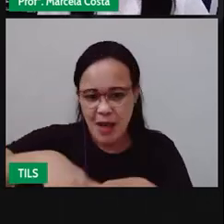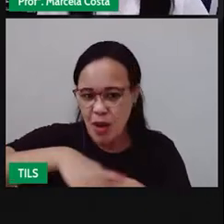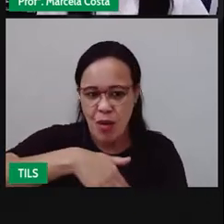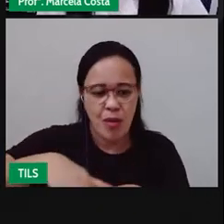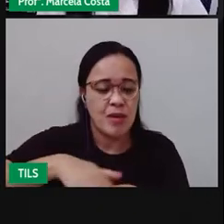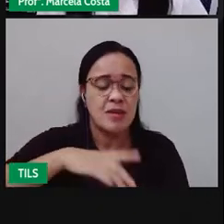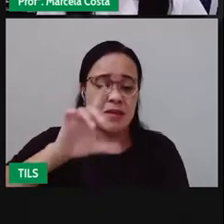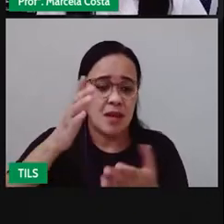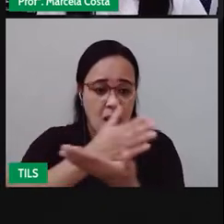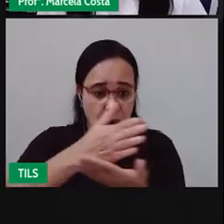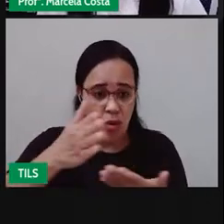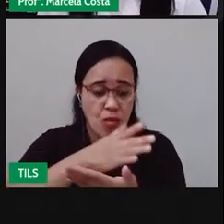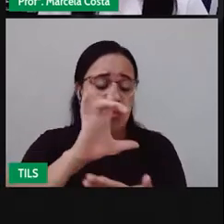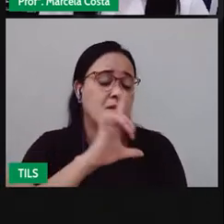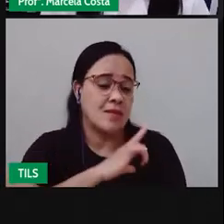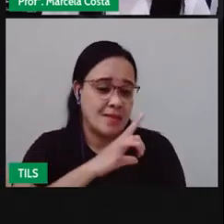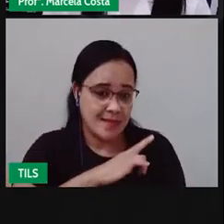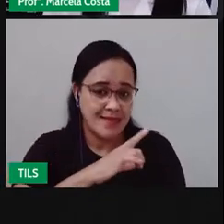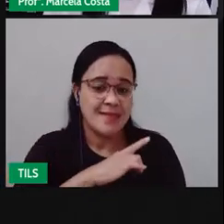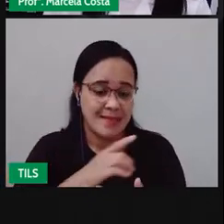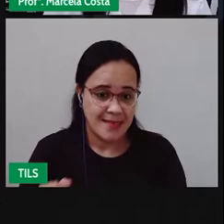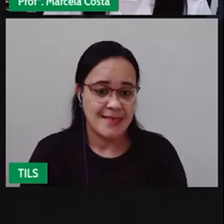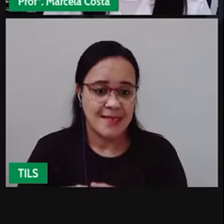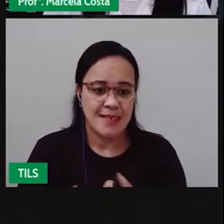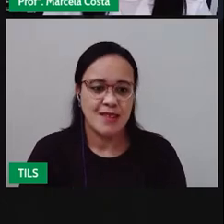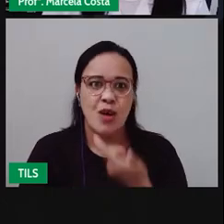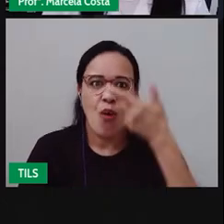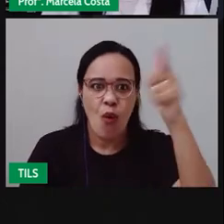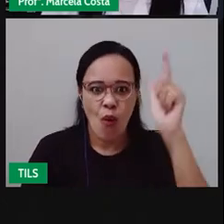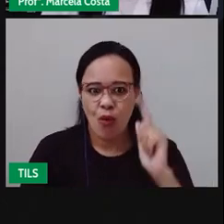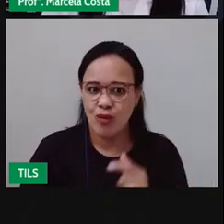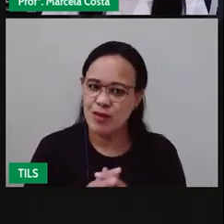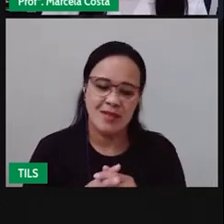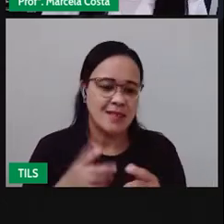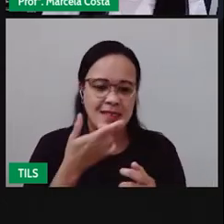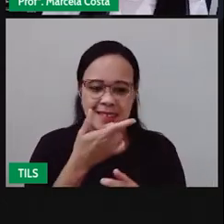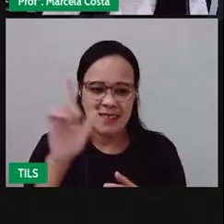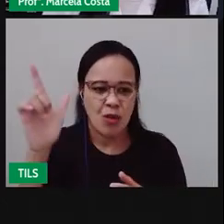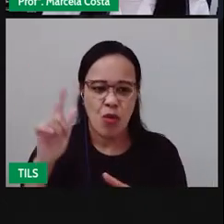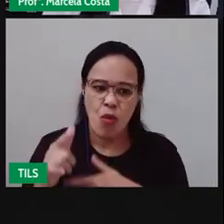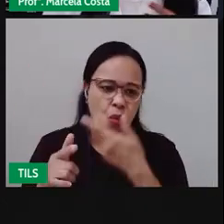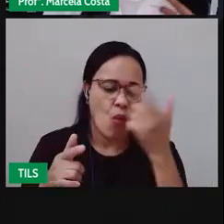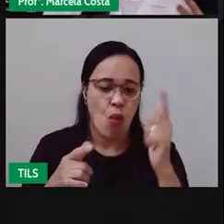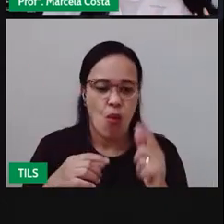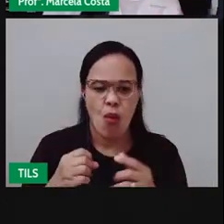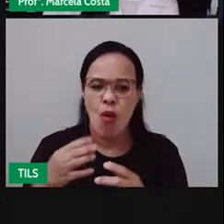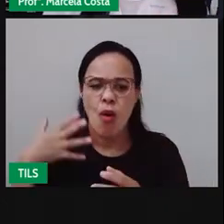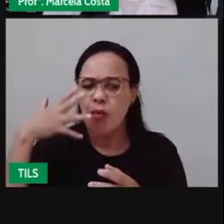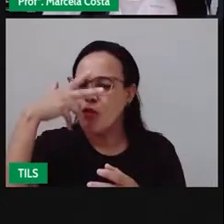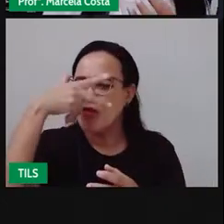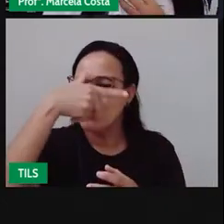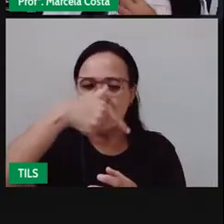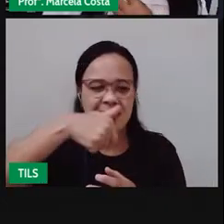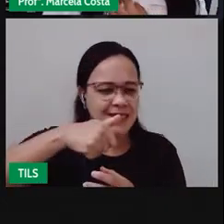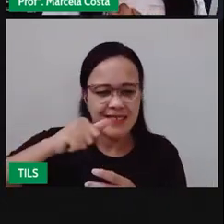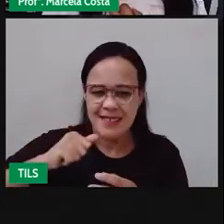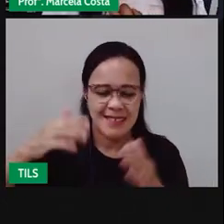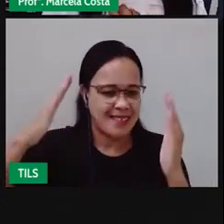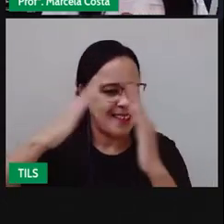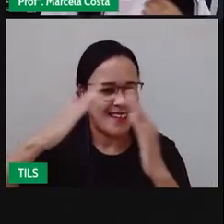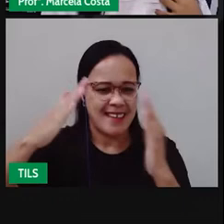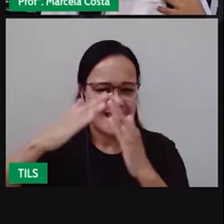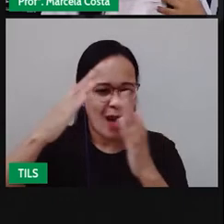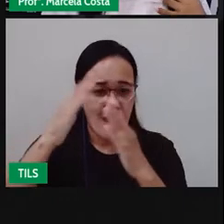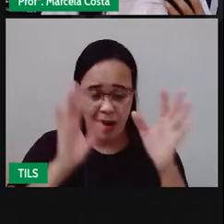a suculenta que também é uma planta ornamental né aquela planta que geralmente as pessoas deixam em